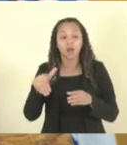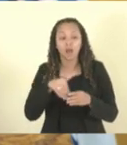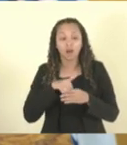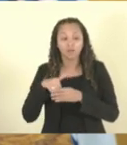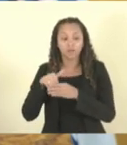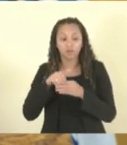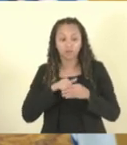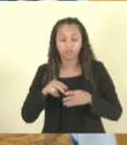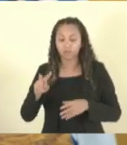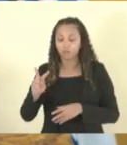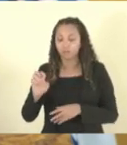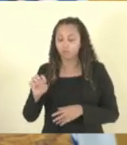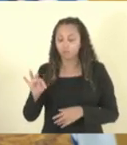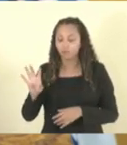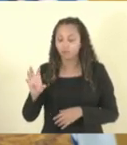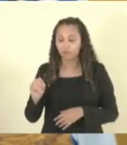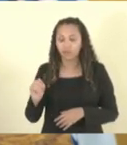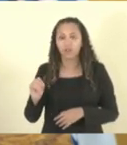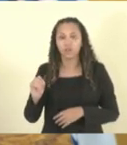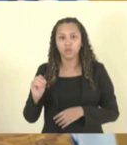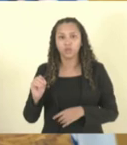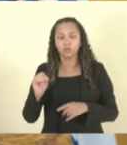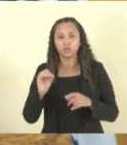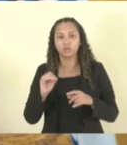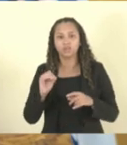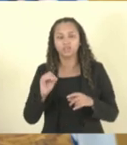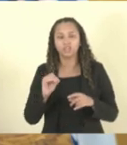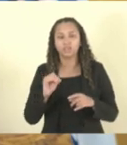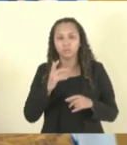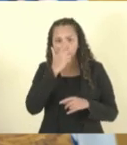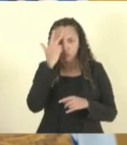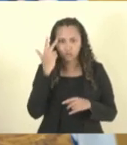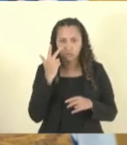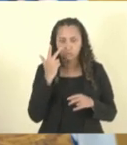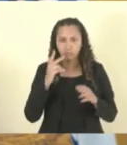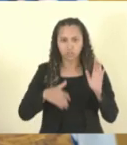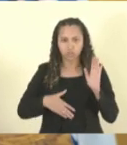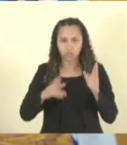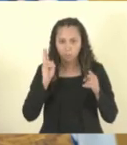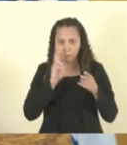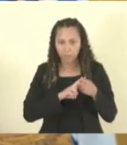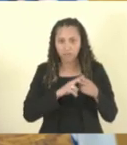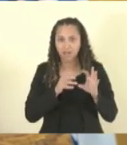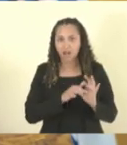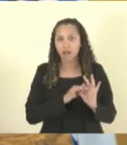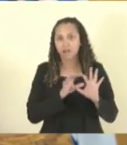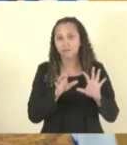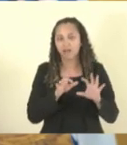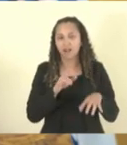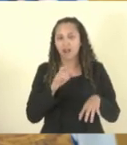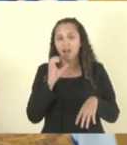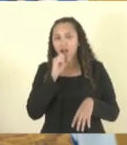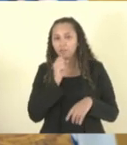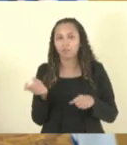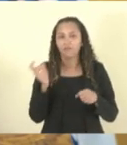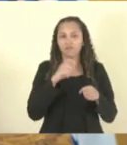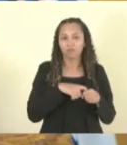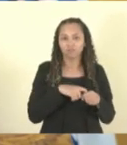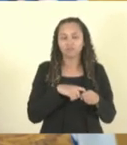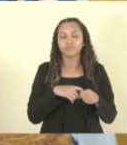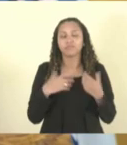do veto da saídinha de presos. Em breve, irá para análise do Congresso.